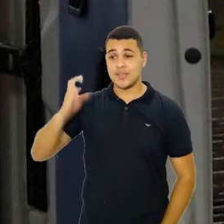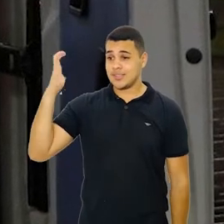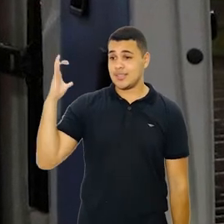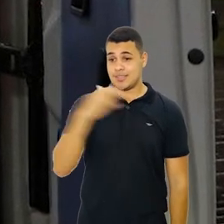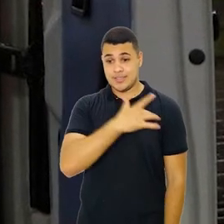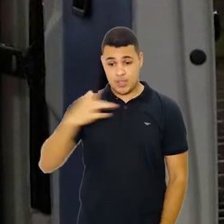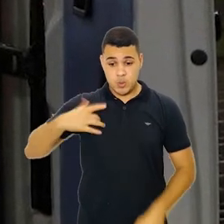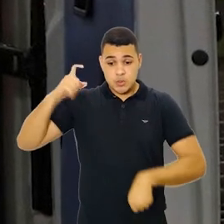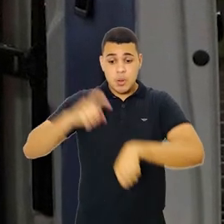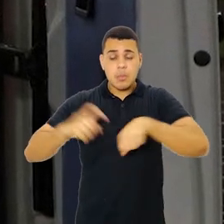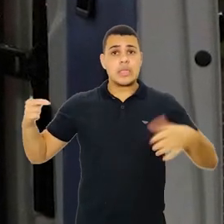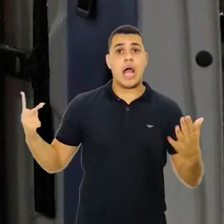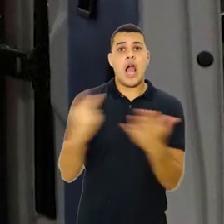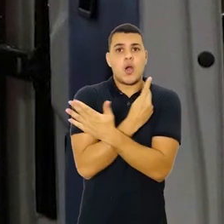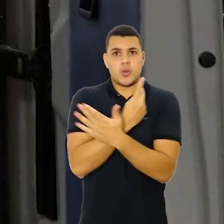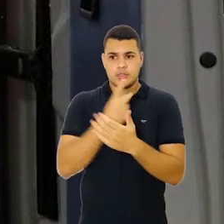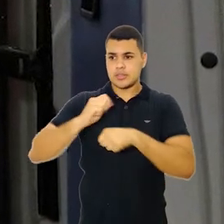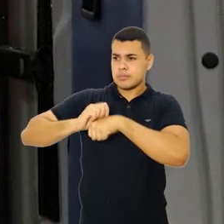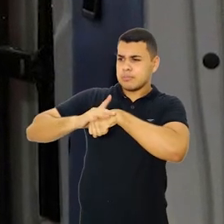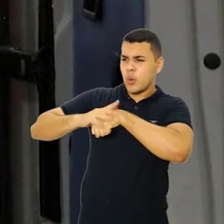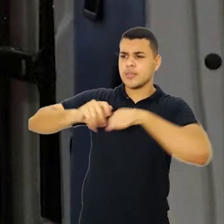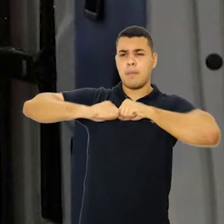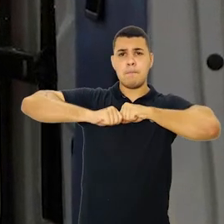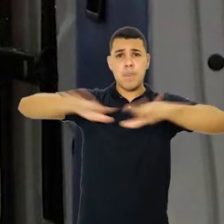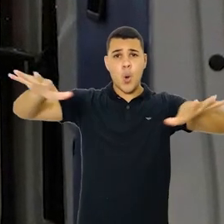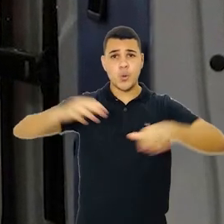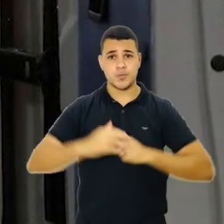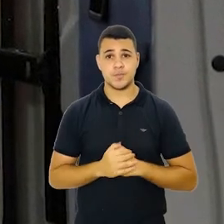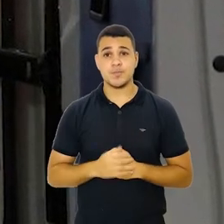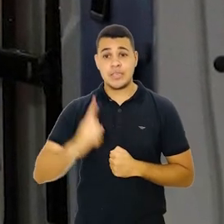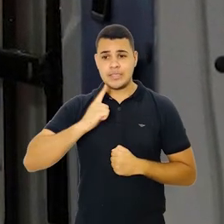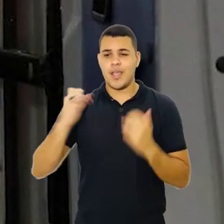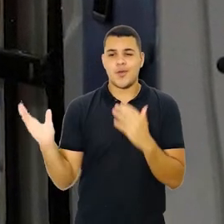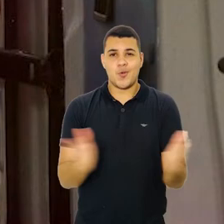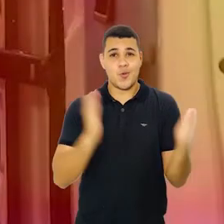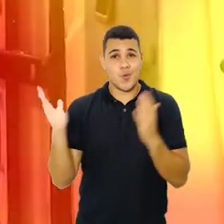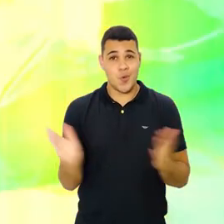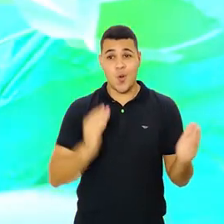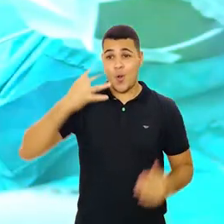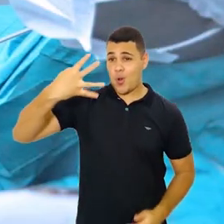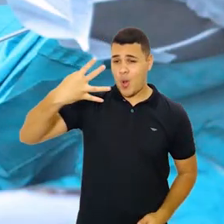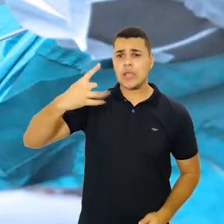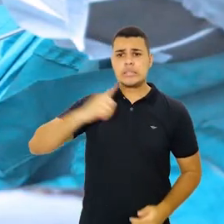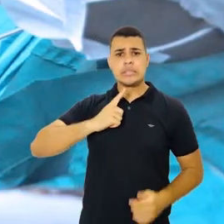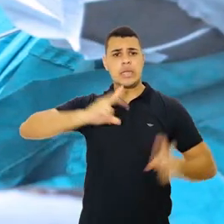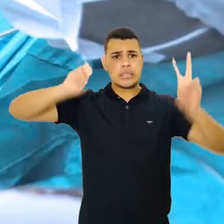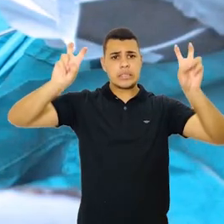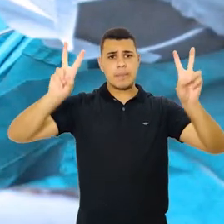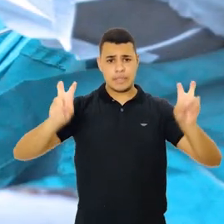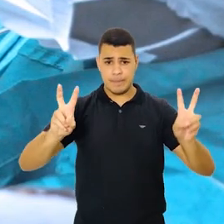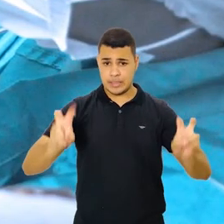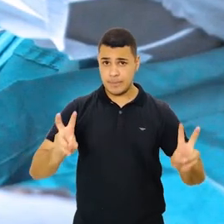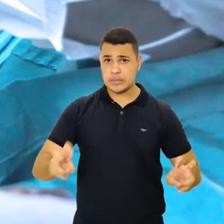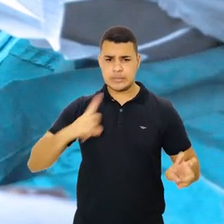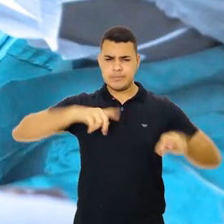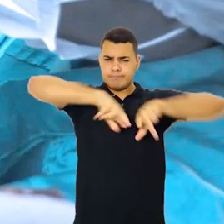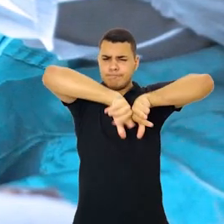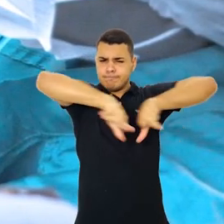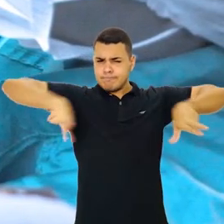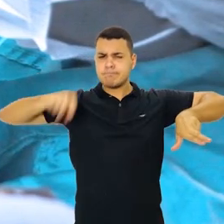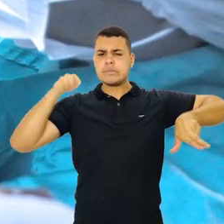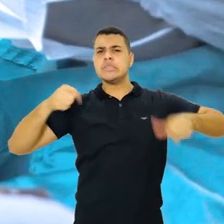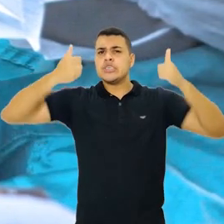início à disciplina Ciência e Saúde em Tempos de Pandemia. Ao longo de quatro módulos,